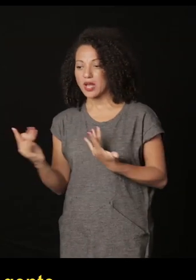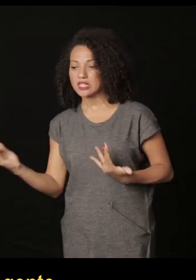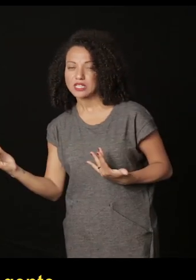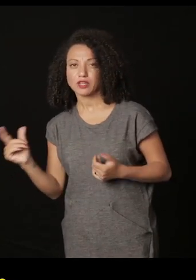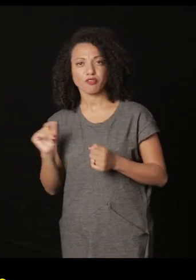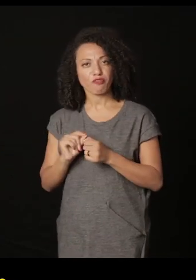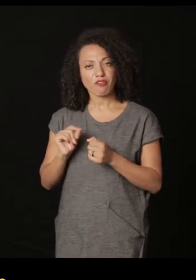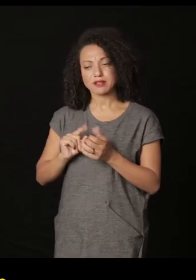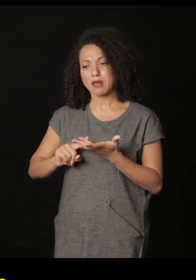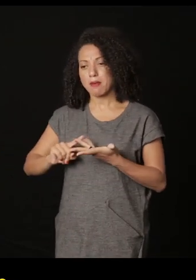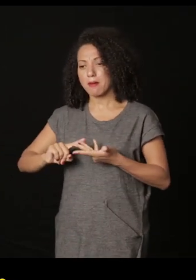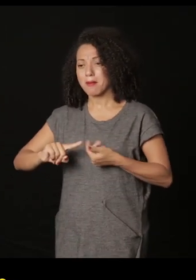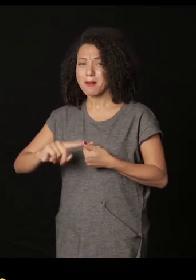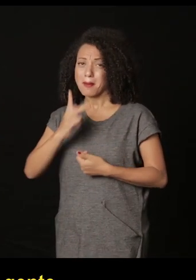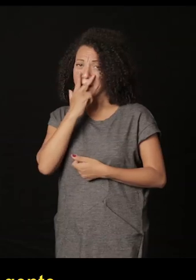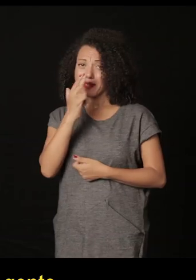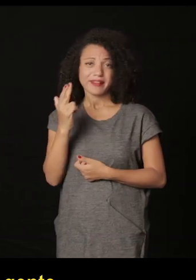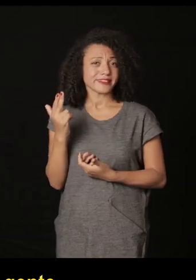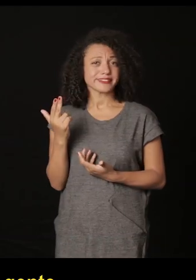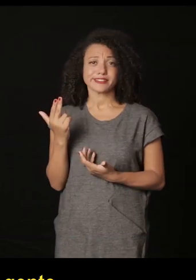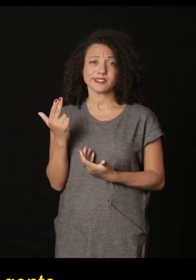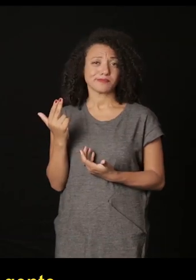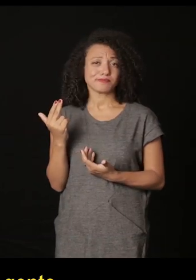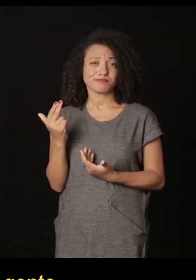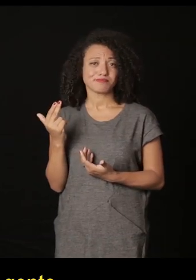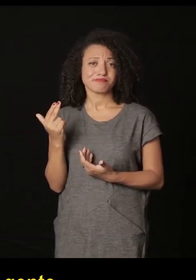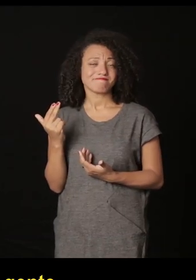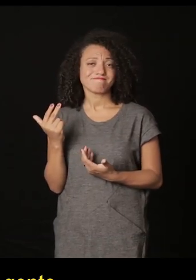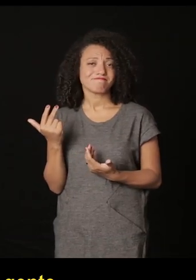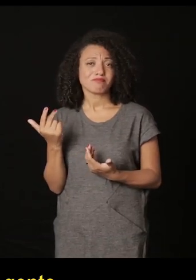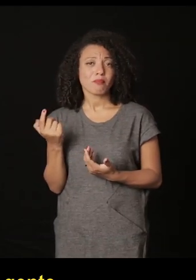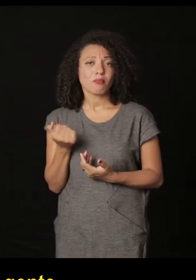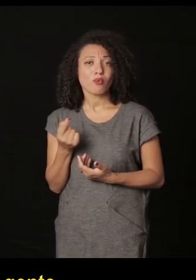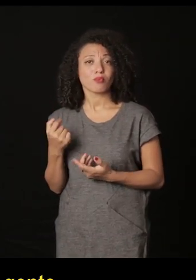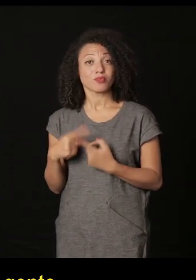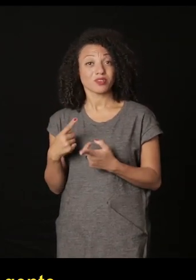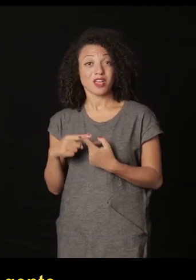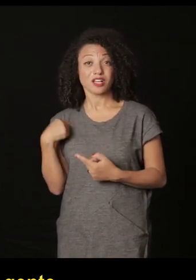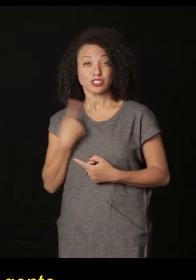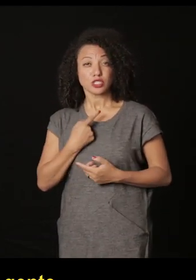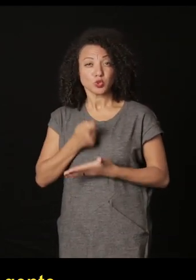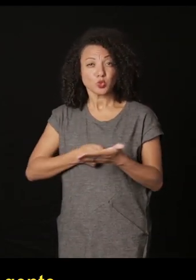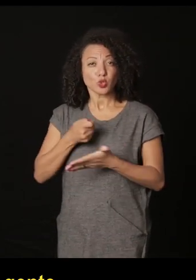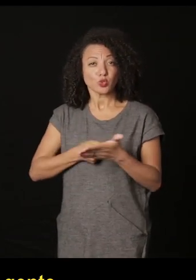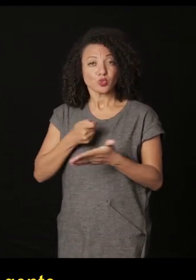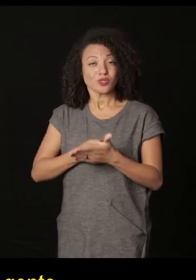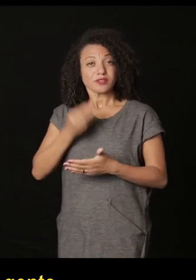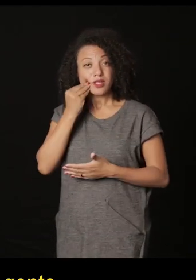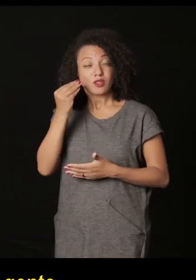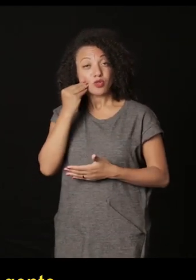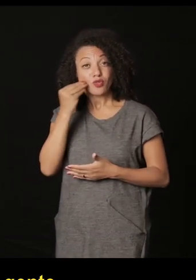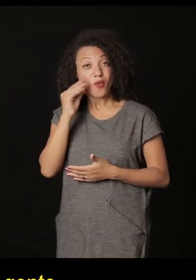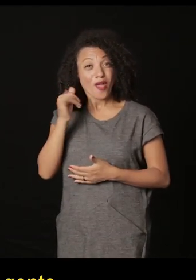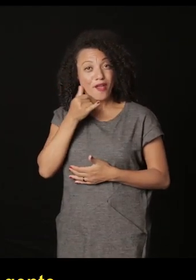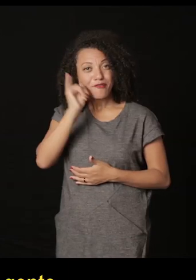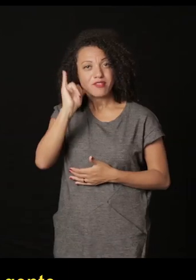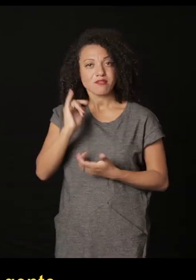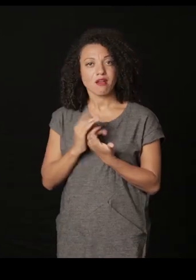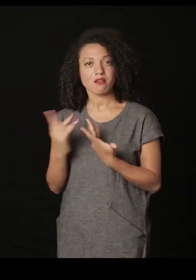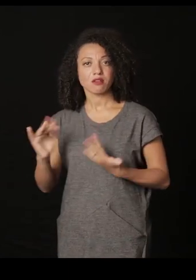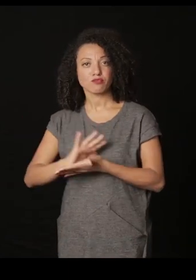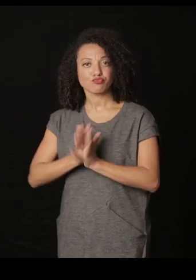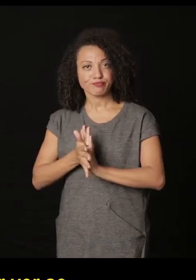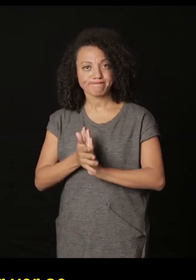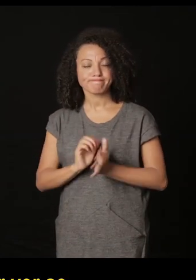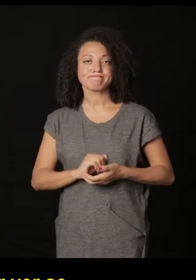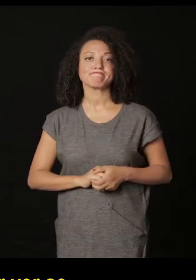hoje com arquivo ou deixa de fazer com arquivo parece irrisório perto do que a gente conseguiu evitar duríssimas